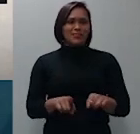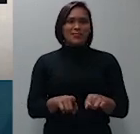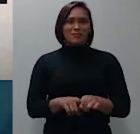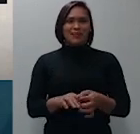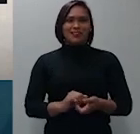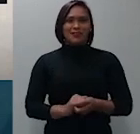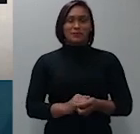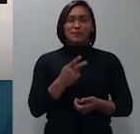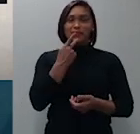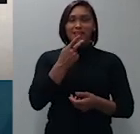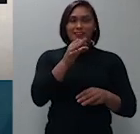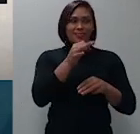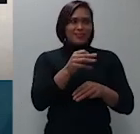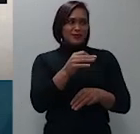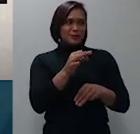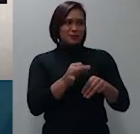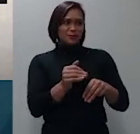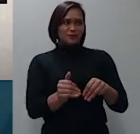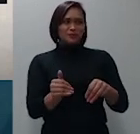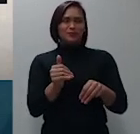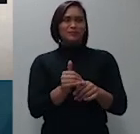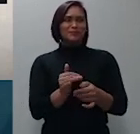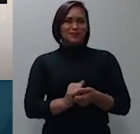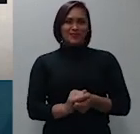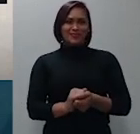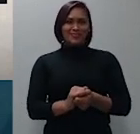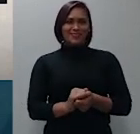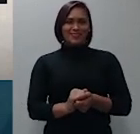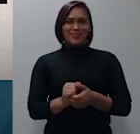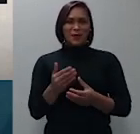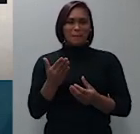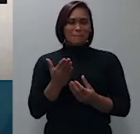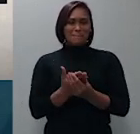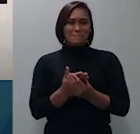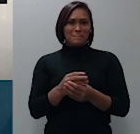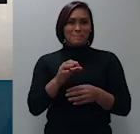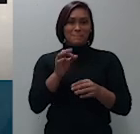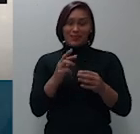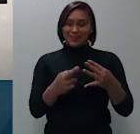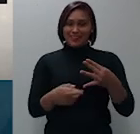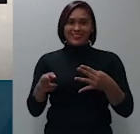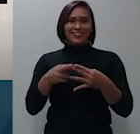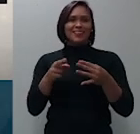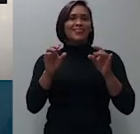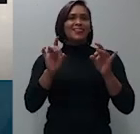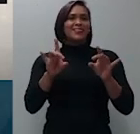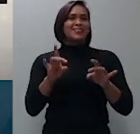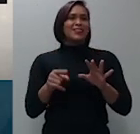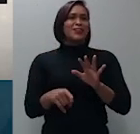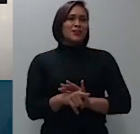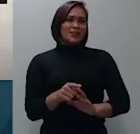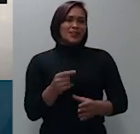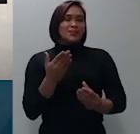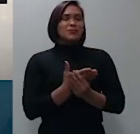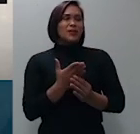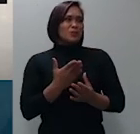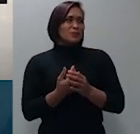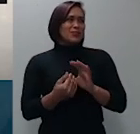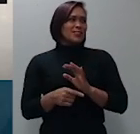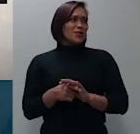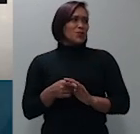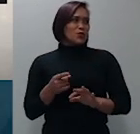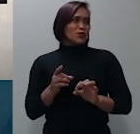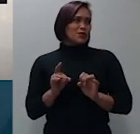dando parcial provimento ao recurso especial divergindo do relator que negava provimento ao